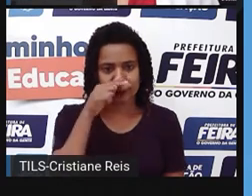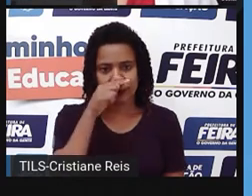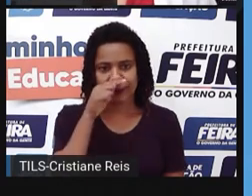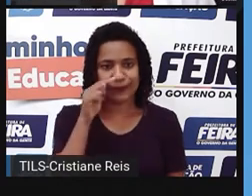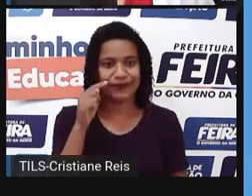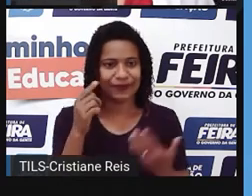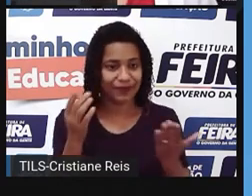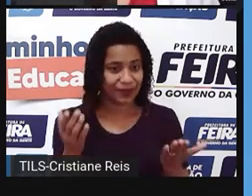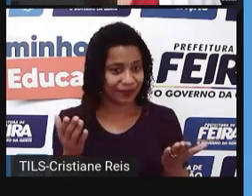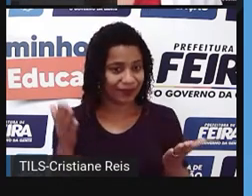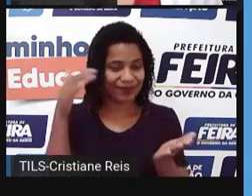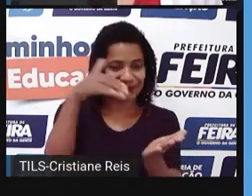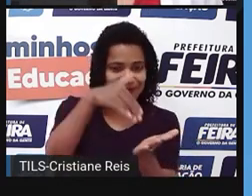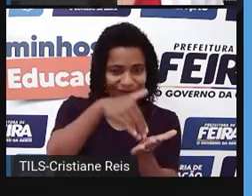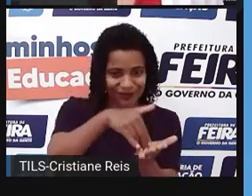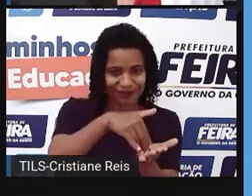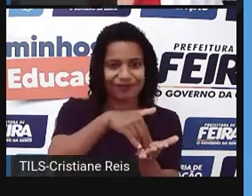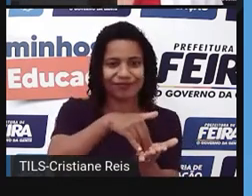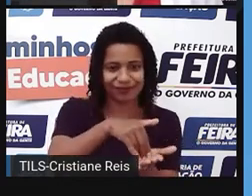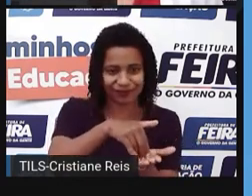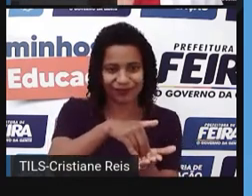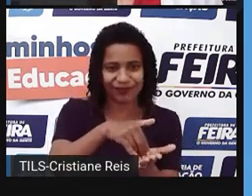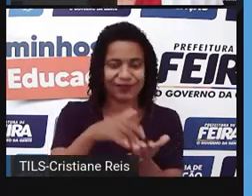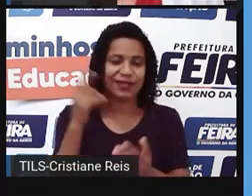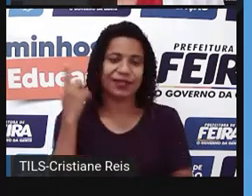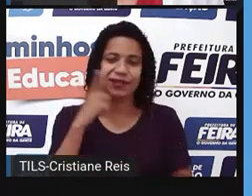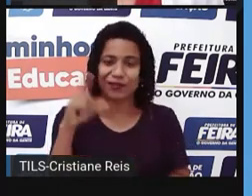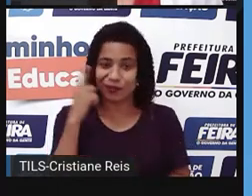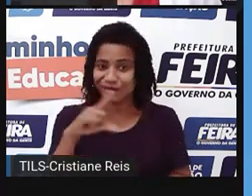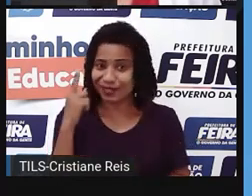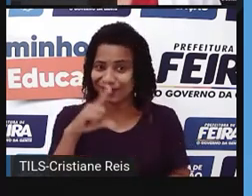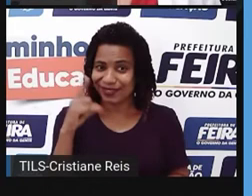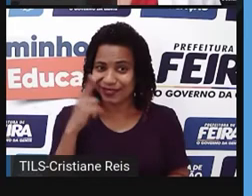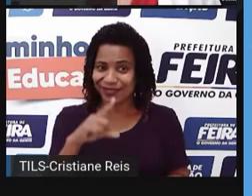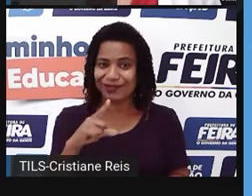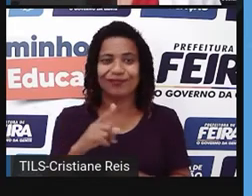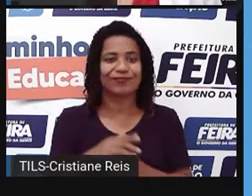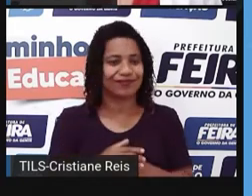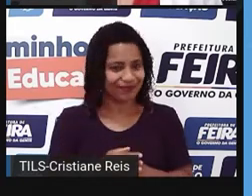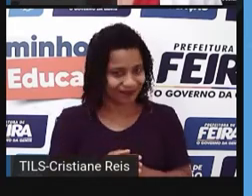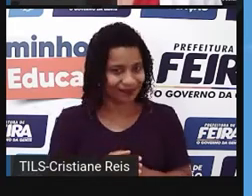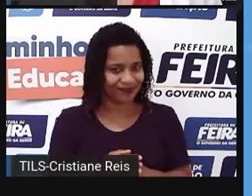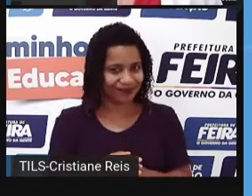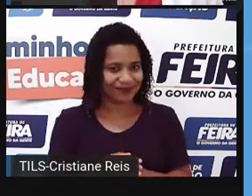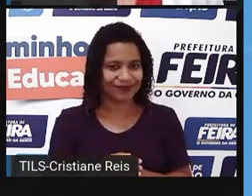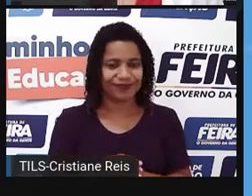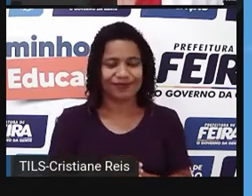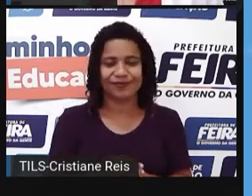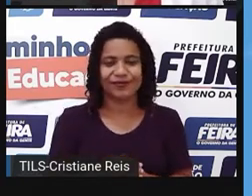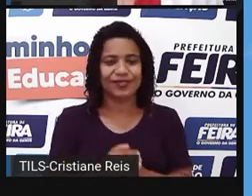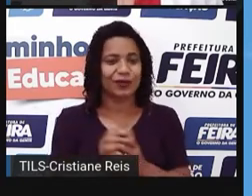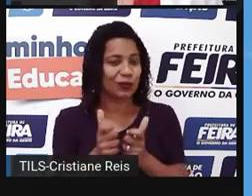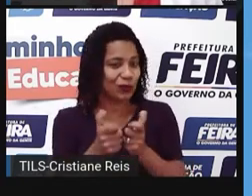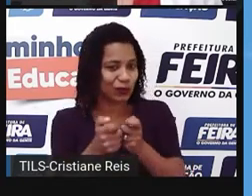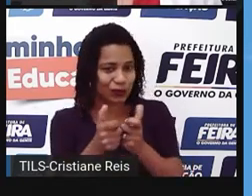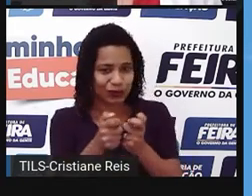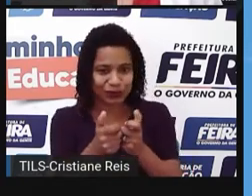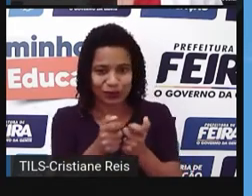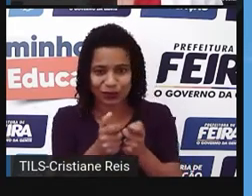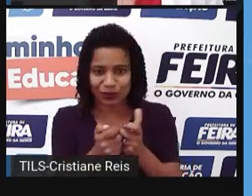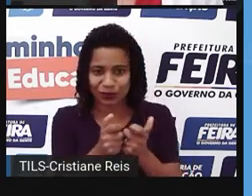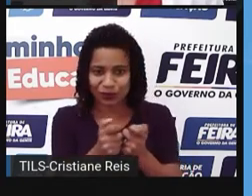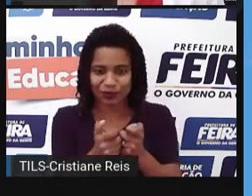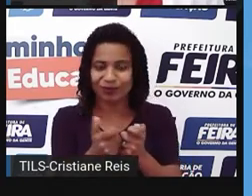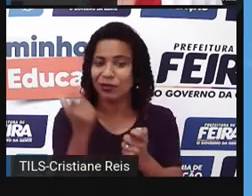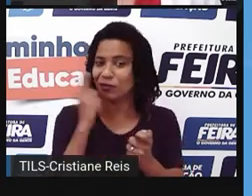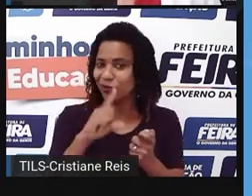Então, chegamos aqui ao final, né? Da nossa vitória épica. Epic win, reality river, your internet